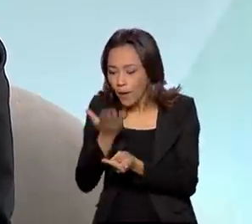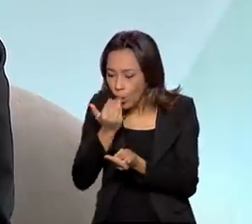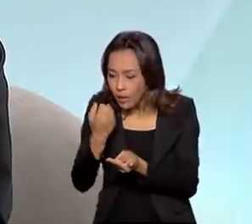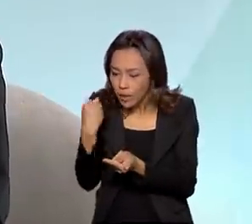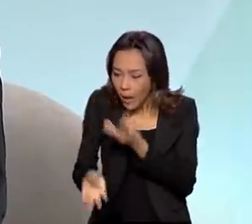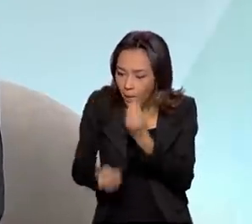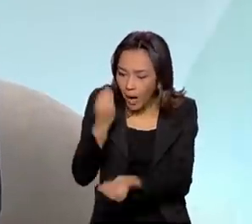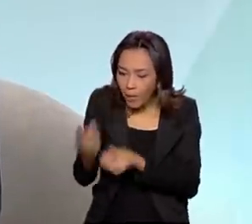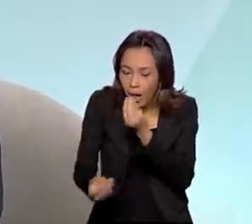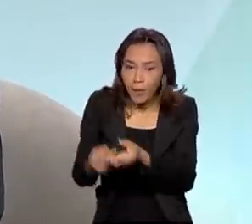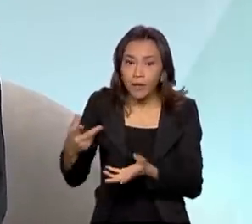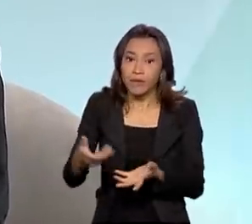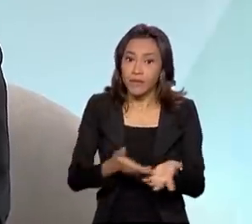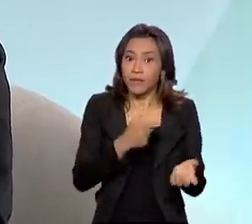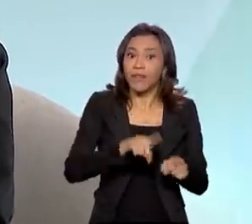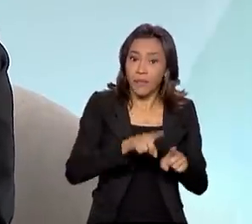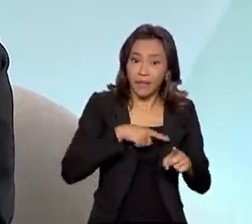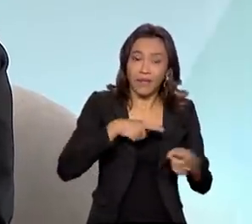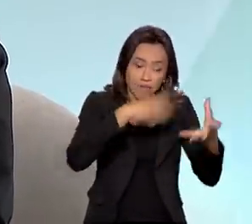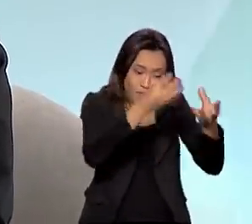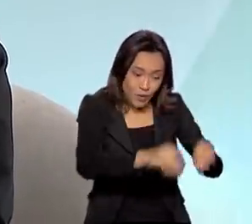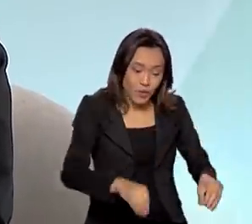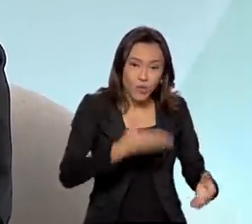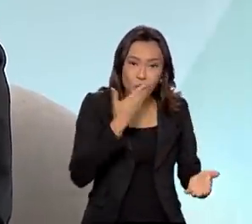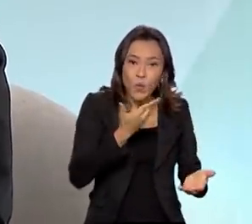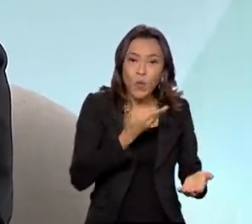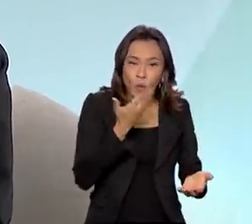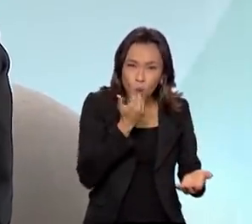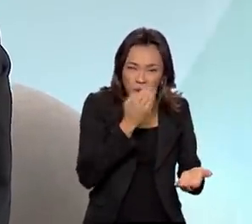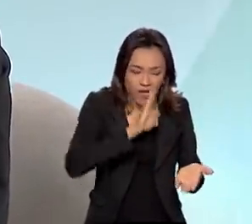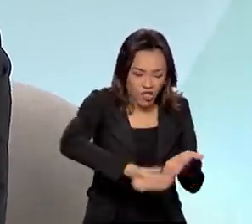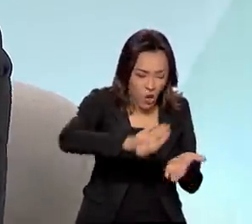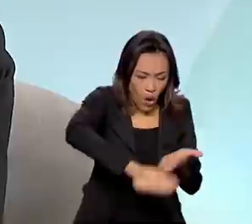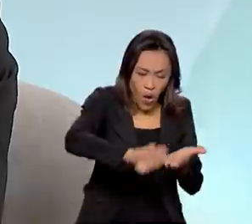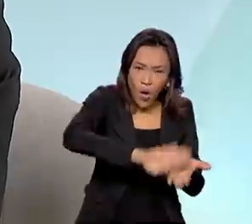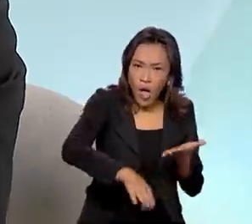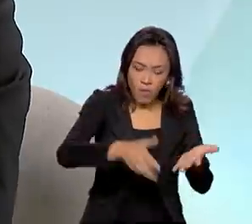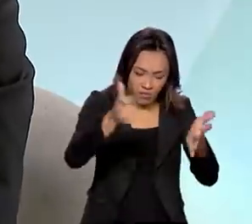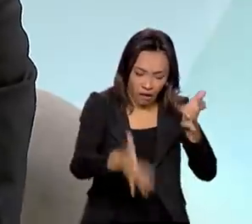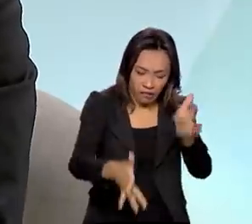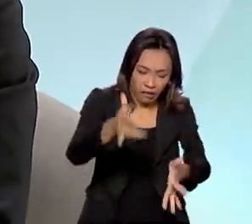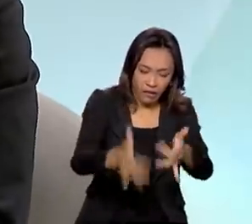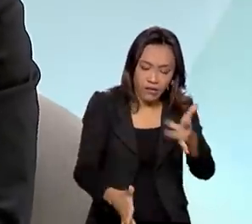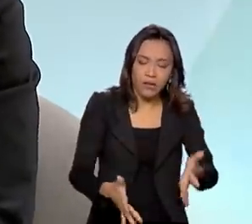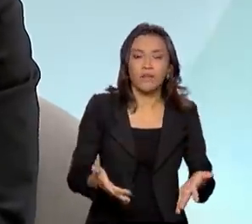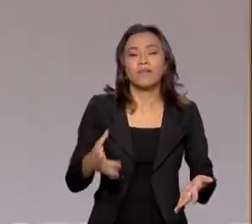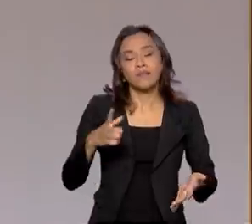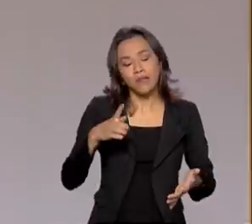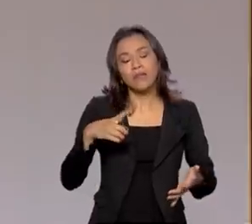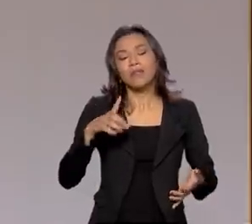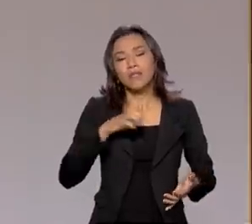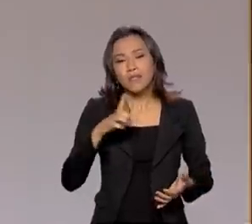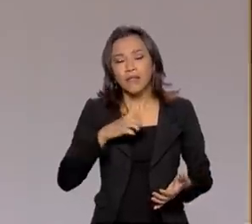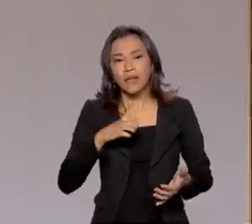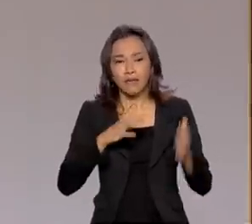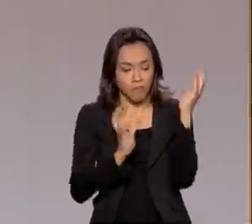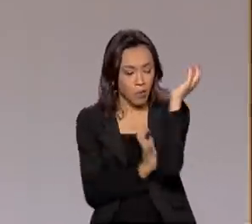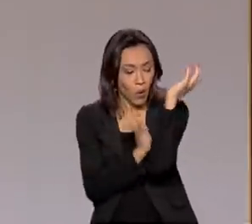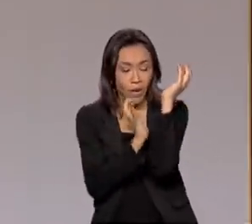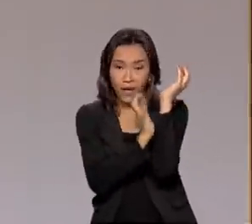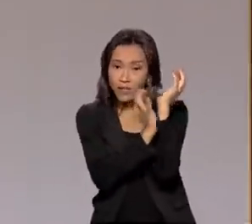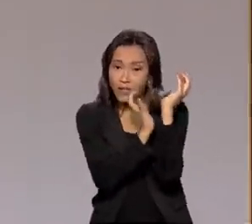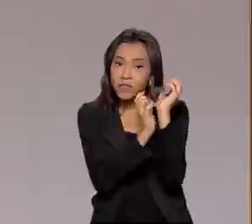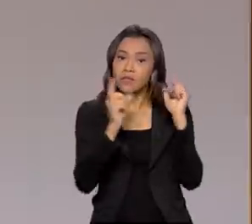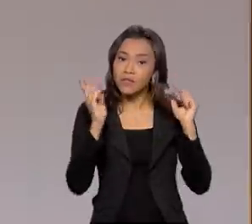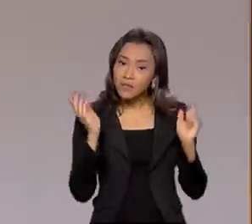tudo que produz é desperdiçado. Então, é natural que você observe que muitos quesitos burocráticos podem ser superados